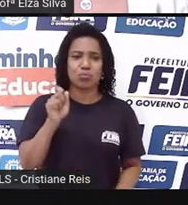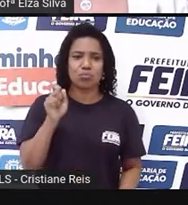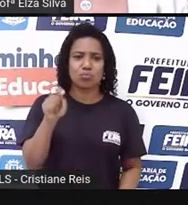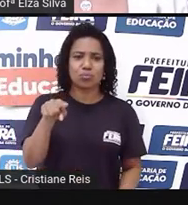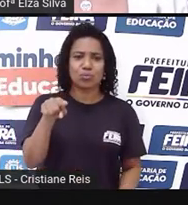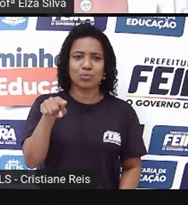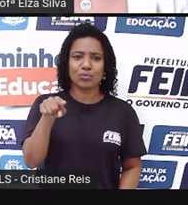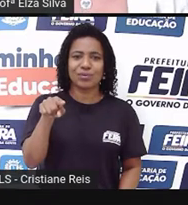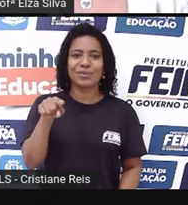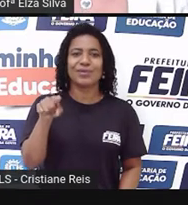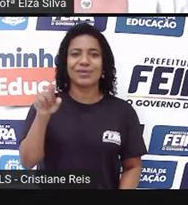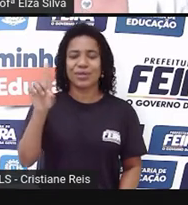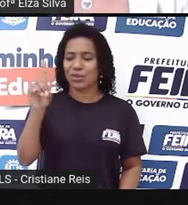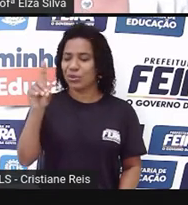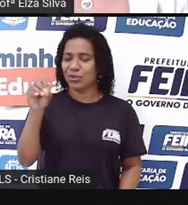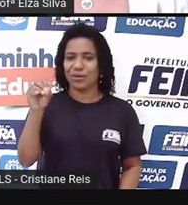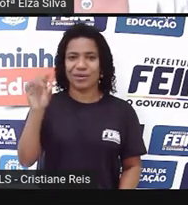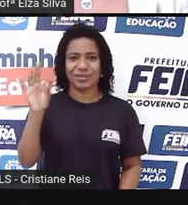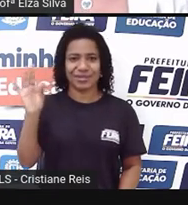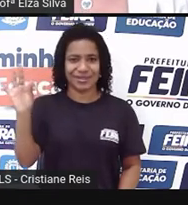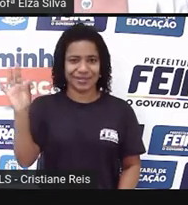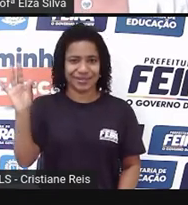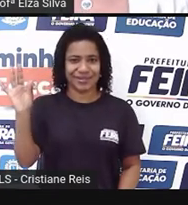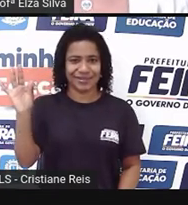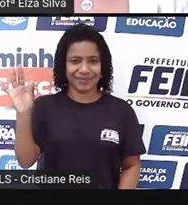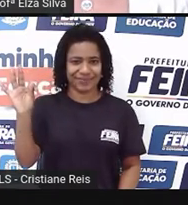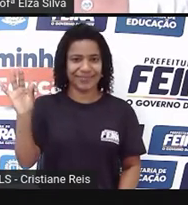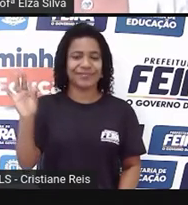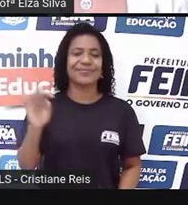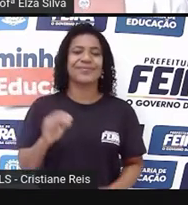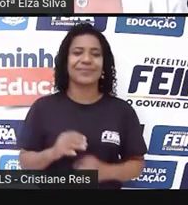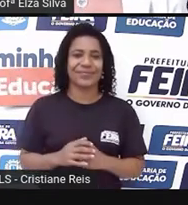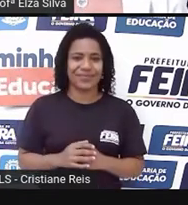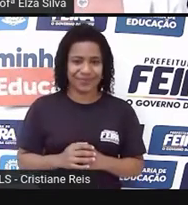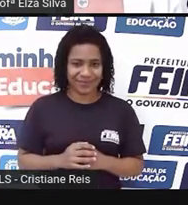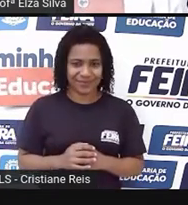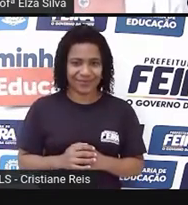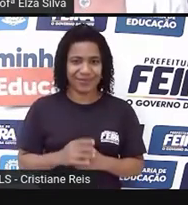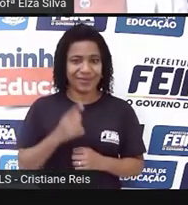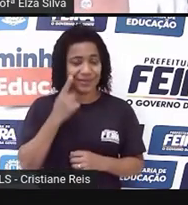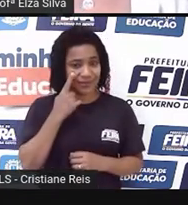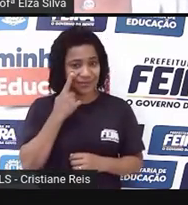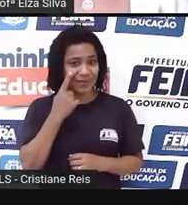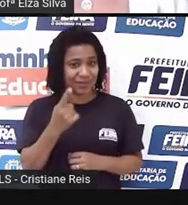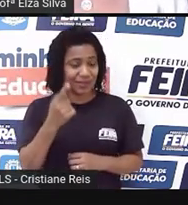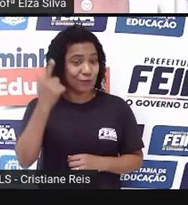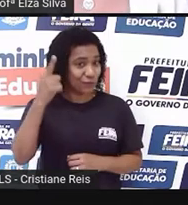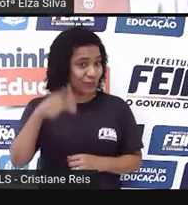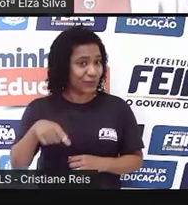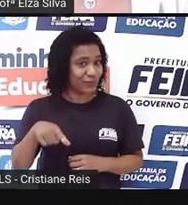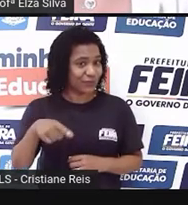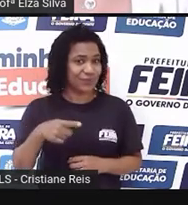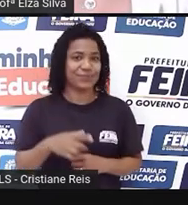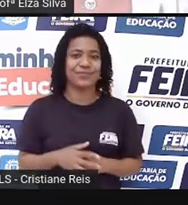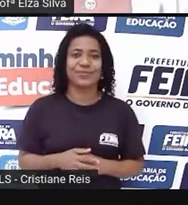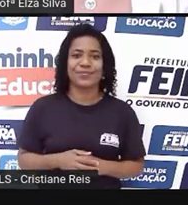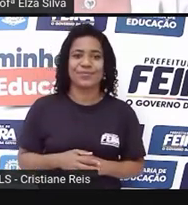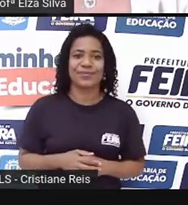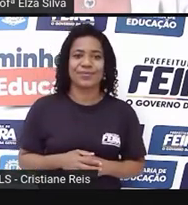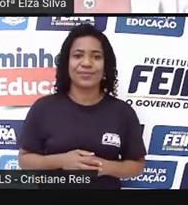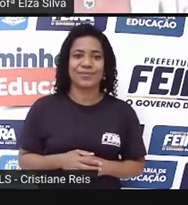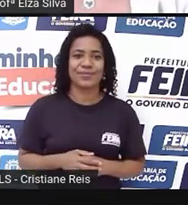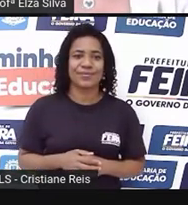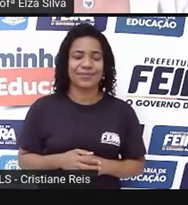é dot c-o-m dot b-r Então, vamos repetir juntos? Ok.